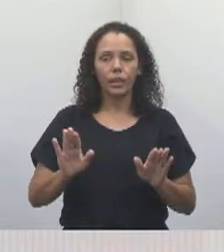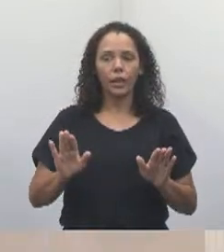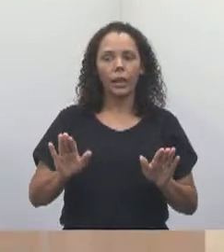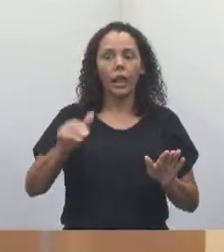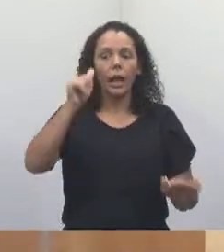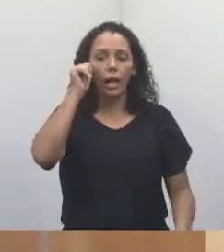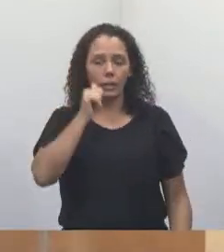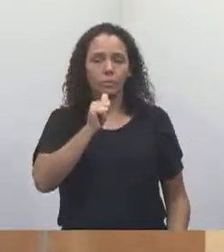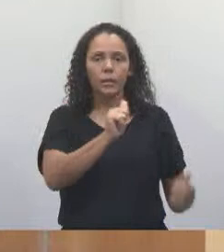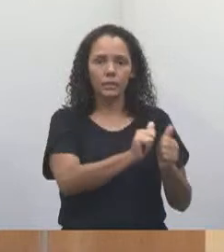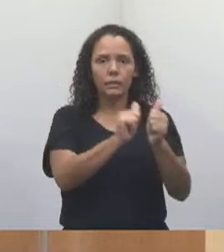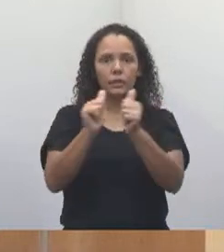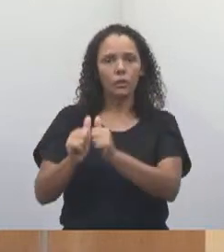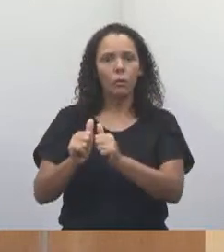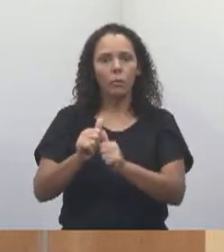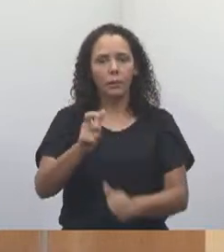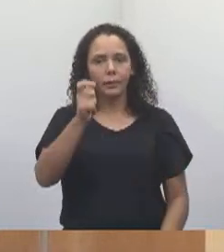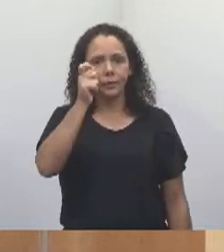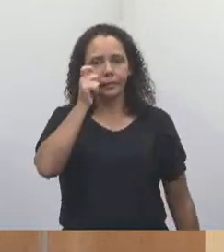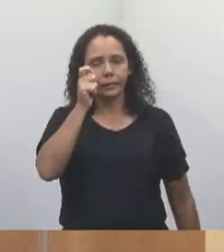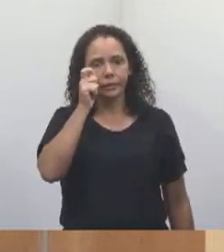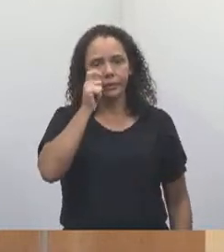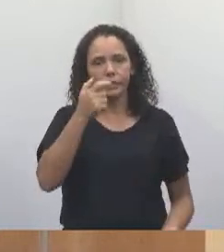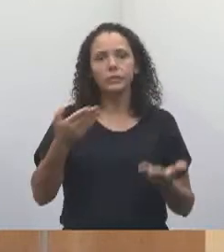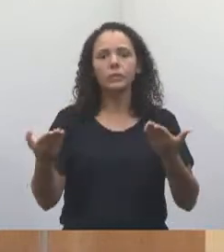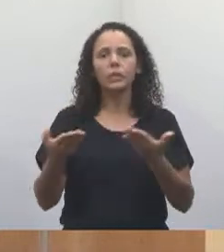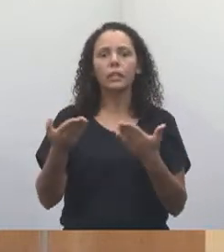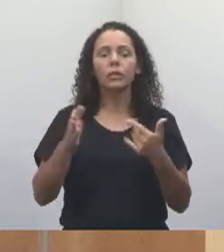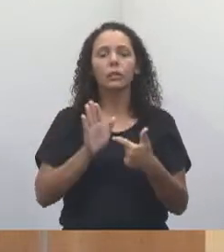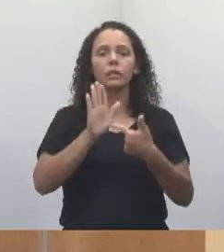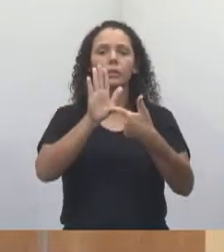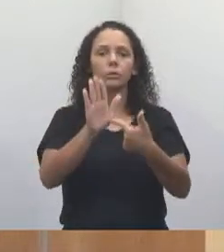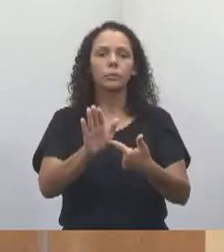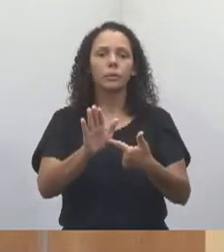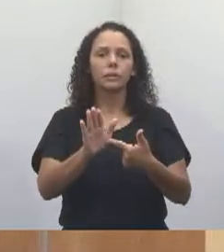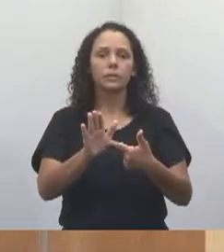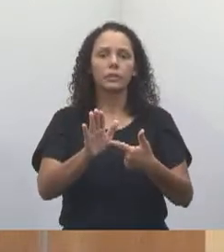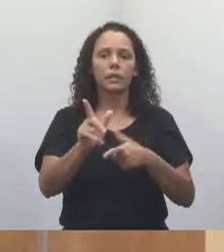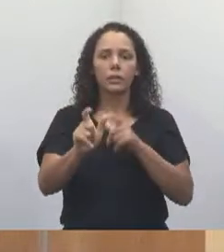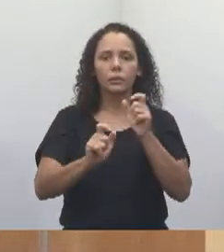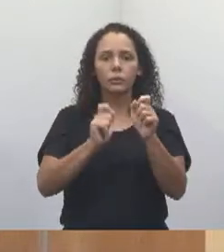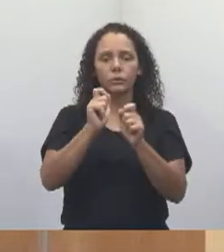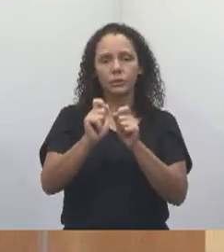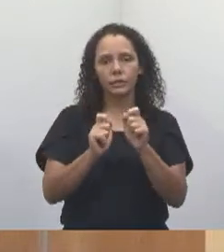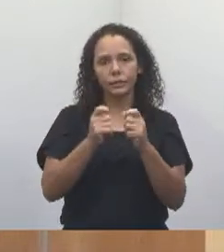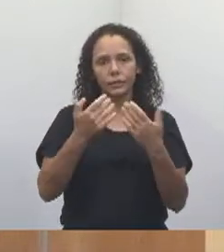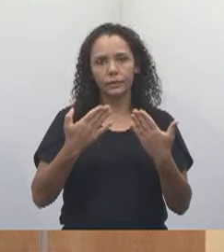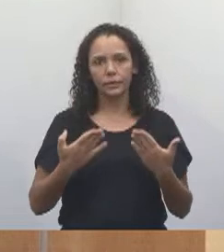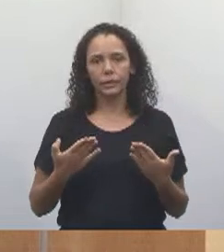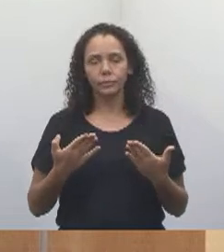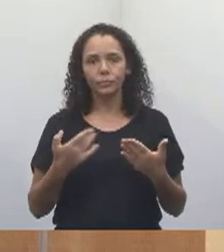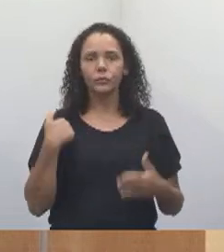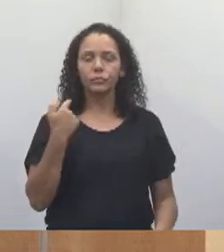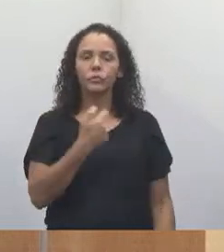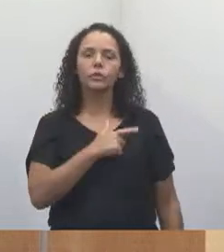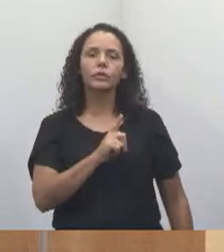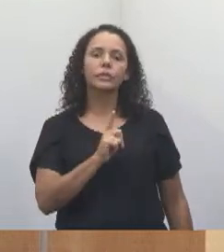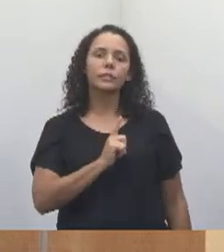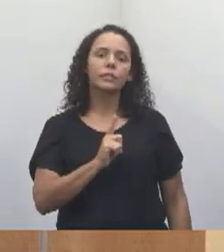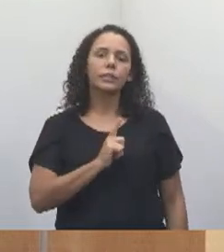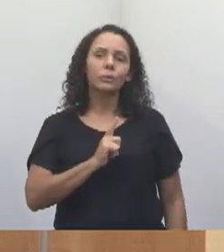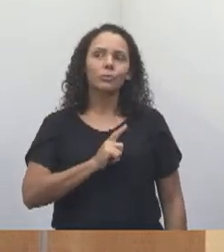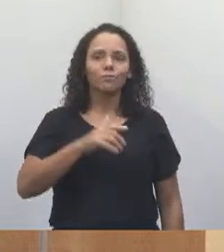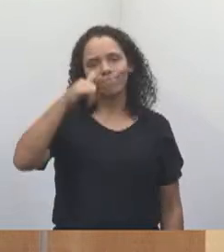acompanhando aqui essa sessão, fica aqui a minha fala de que nós temos que